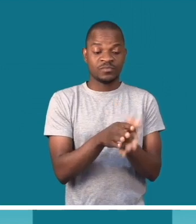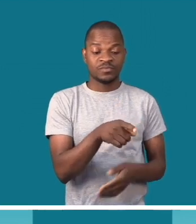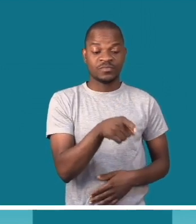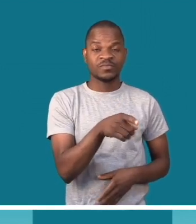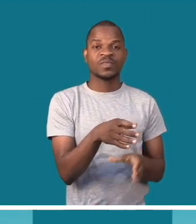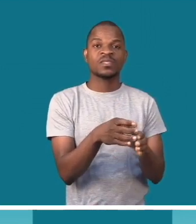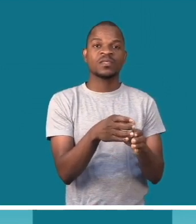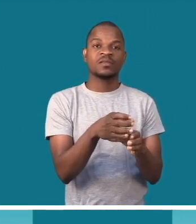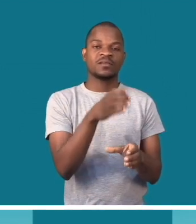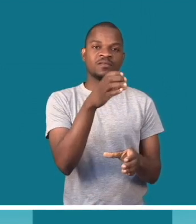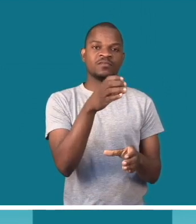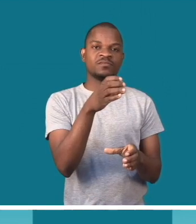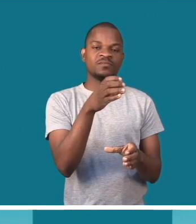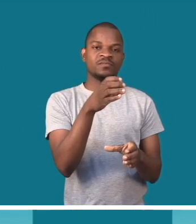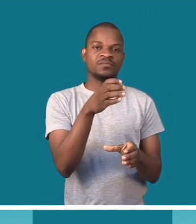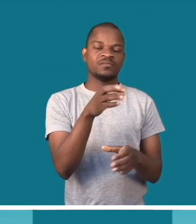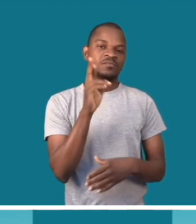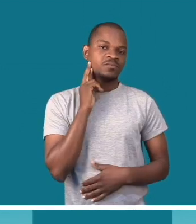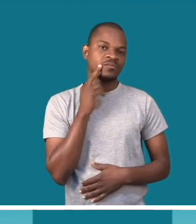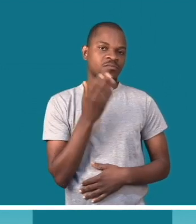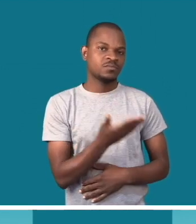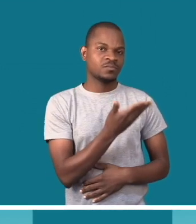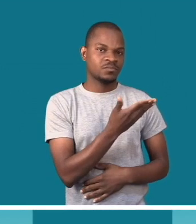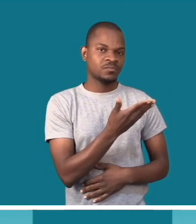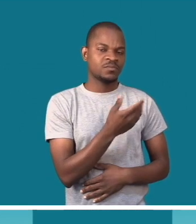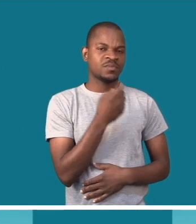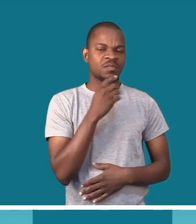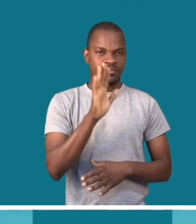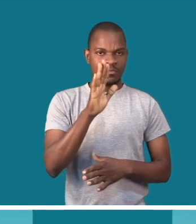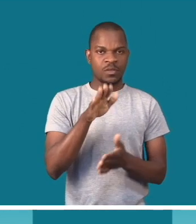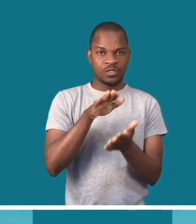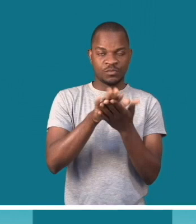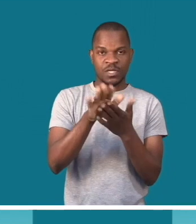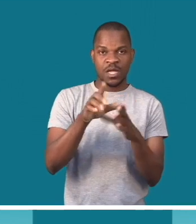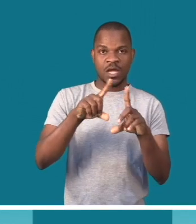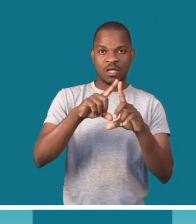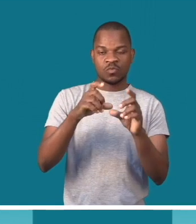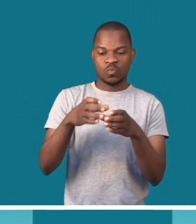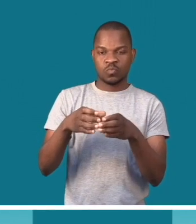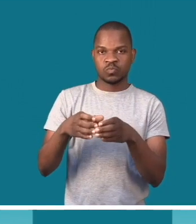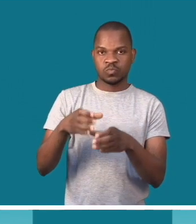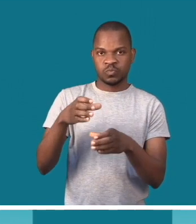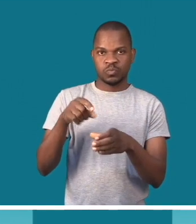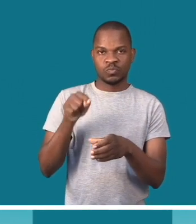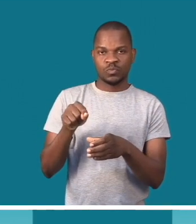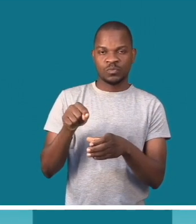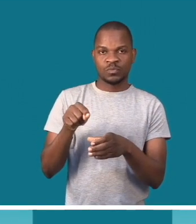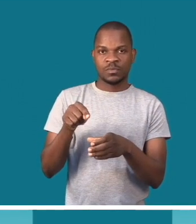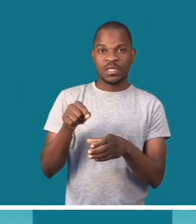aproveitar esta garrafa em produto importante? Quero falar da lata. Tenho aqui o metal.